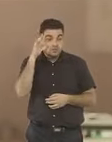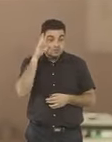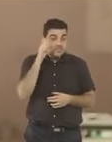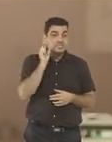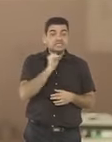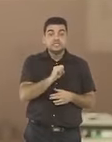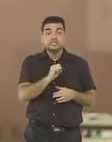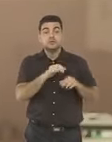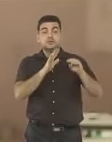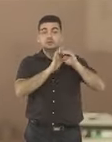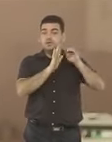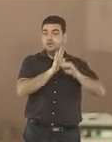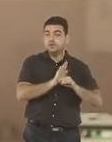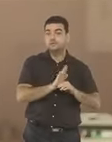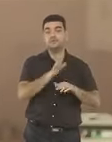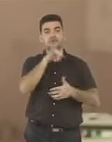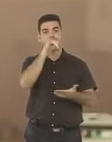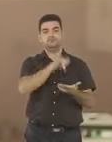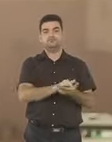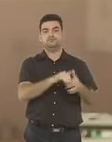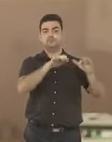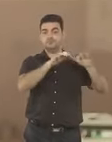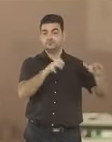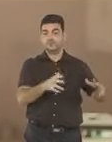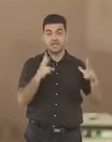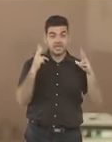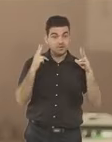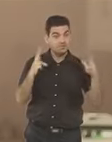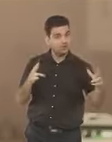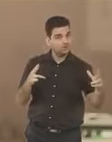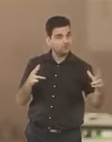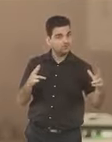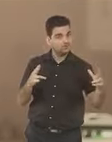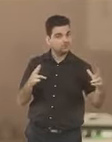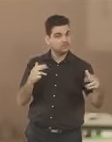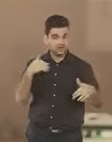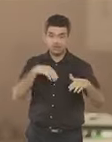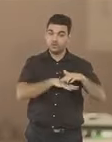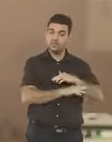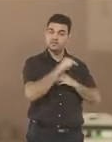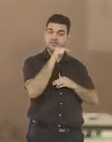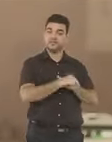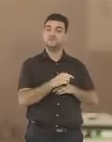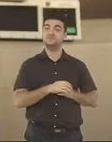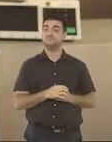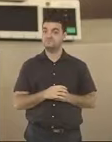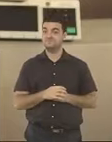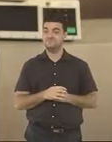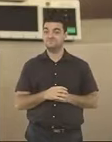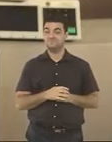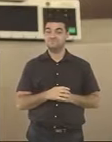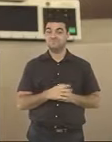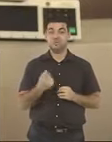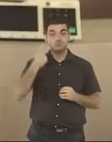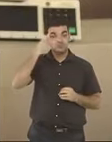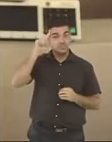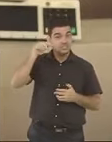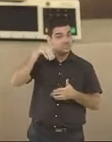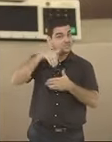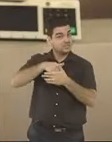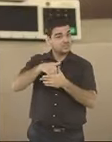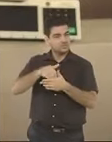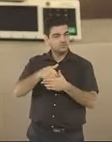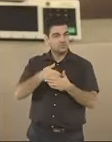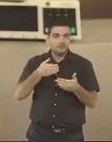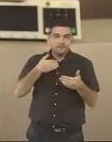se os programas inseridos nas urnas são idênticos aos guardados na sala-cofre. No dia das eleições,